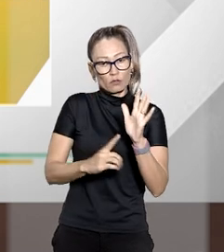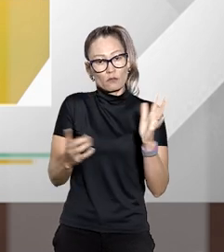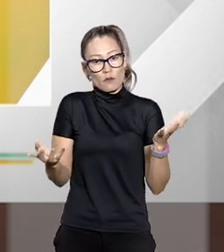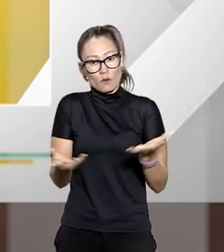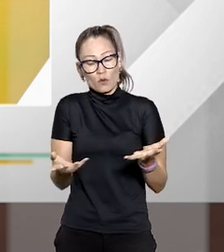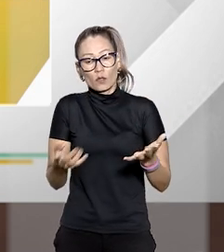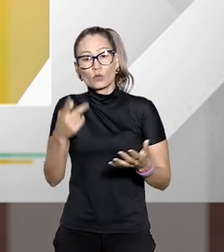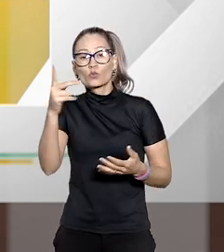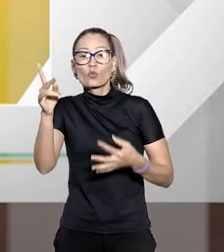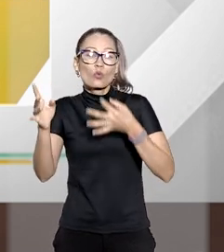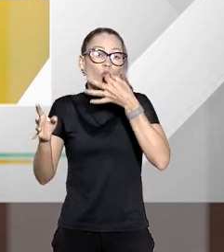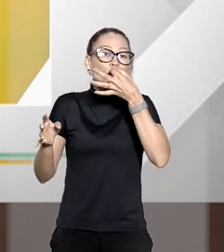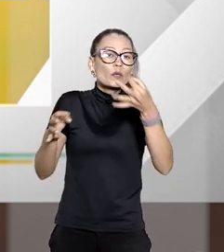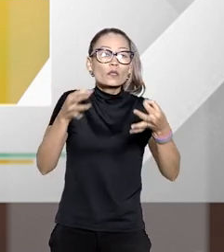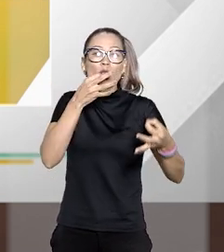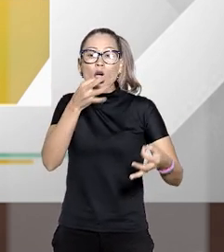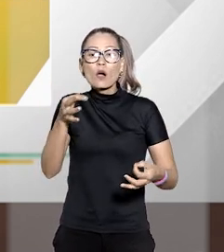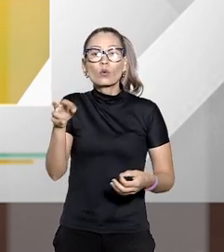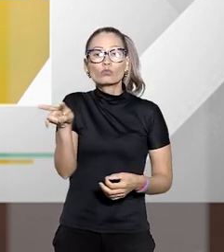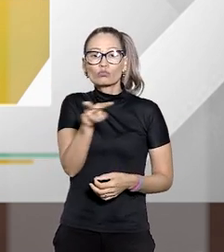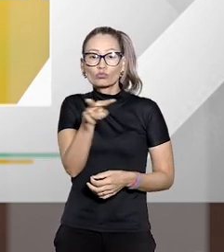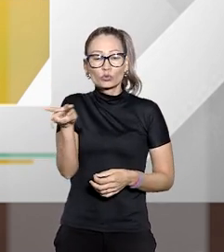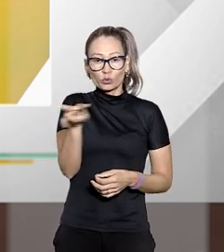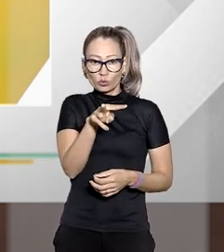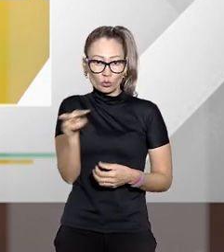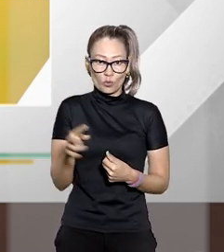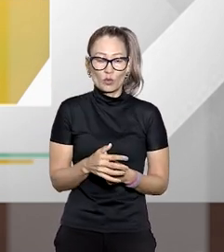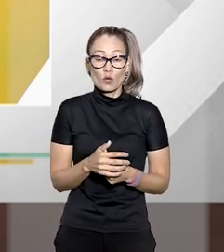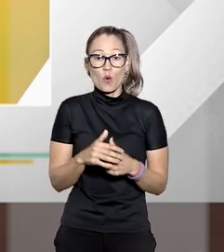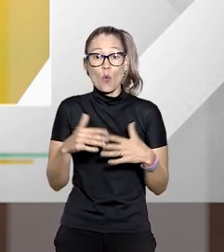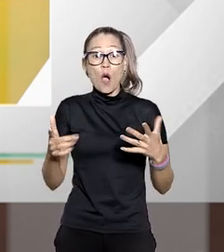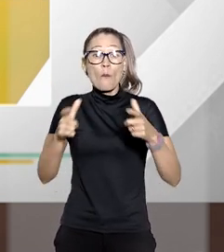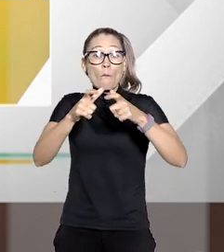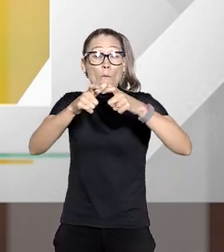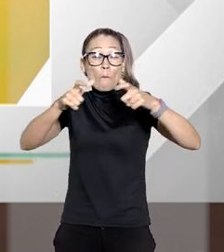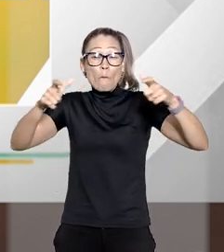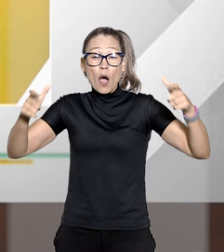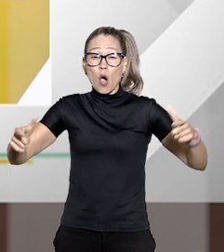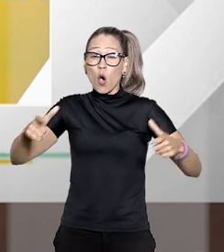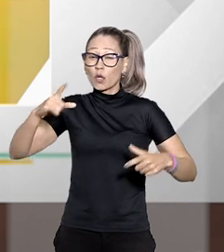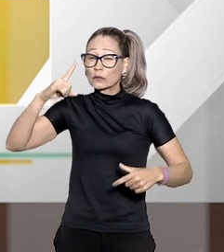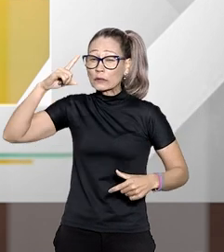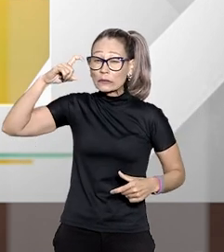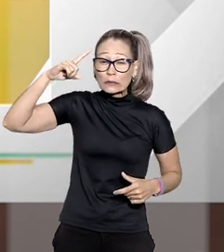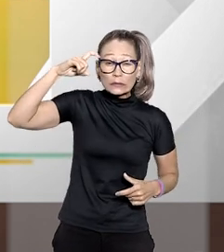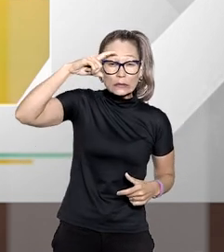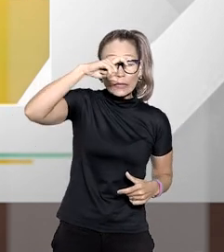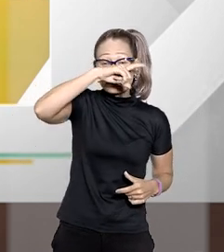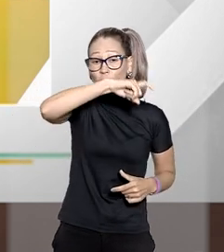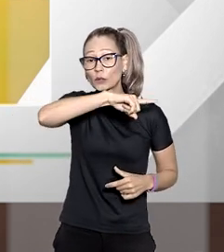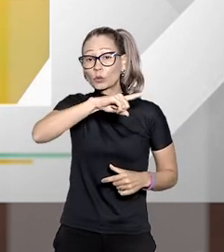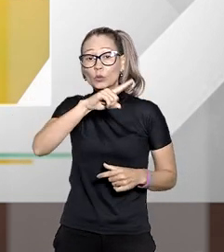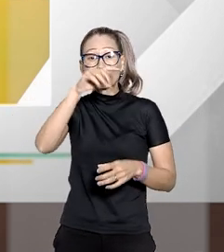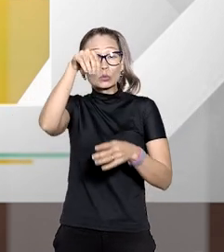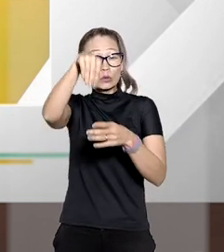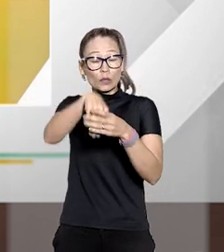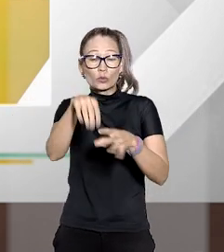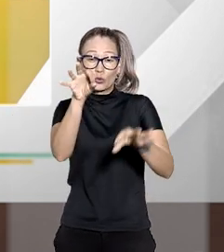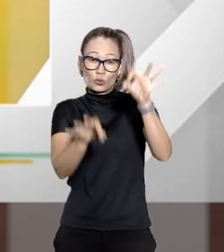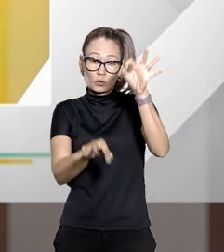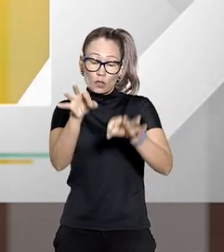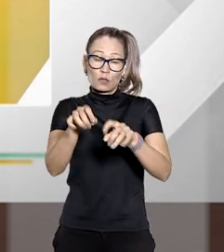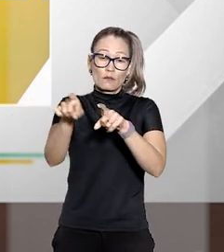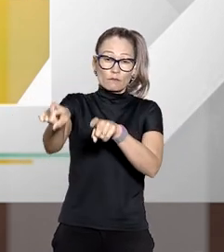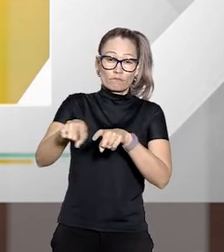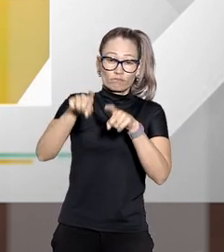gostaria agora de ouvir a opinião de ambos quais são então os maiores desafios enfrentados nos juizados especiais da fazenda